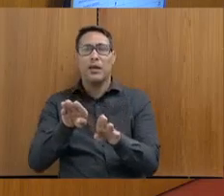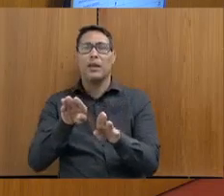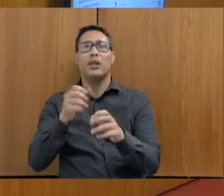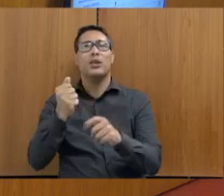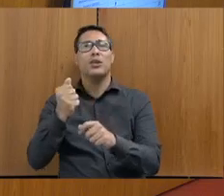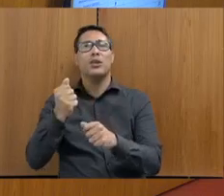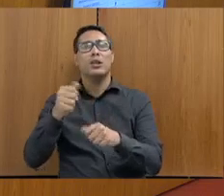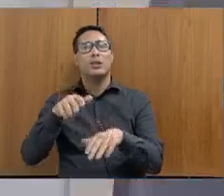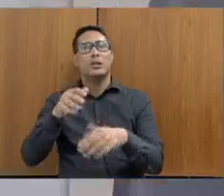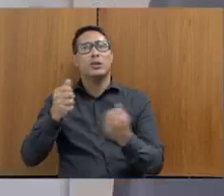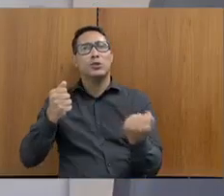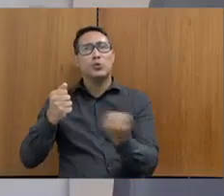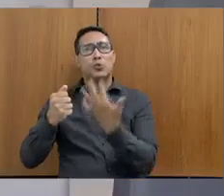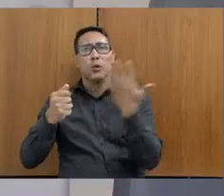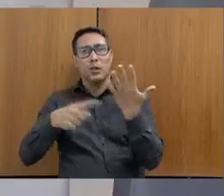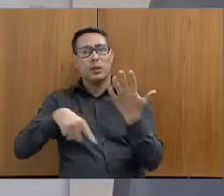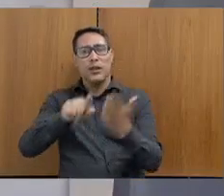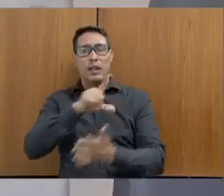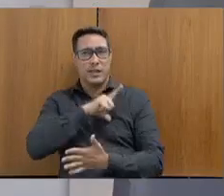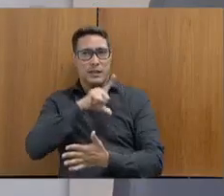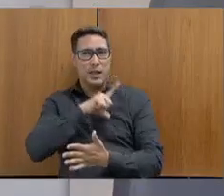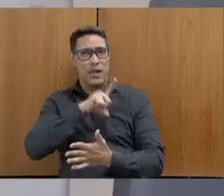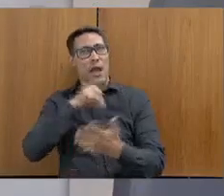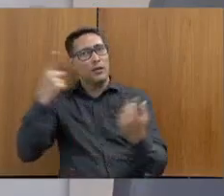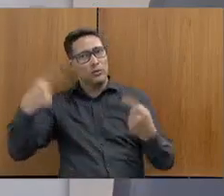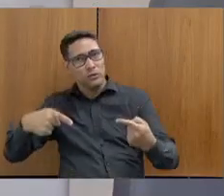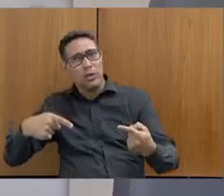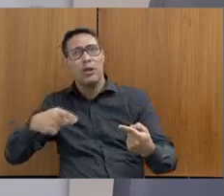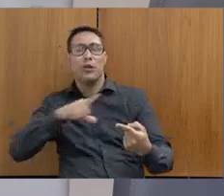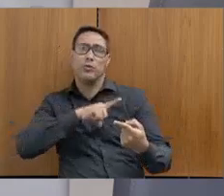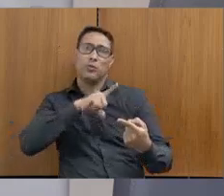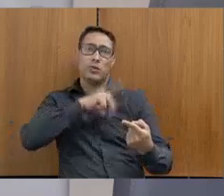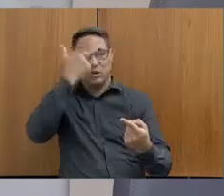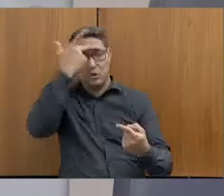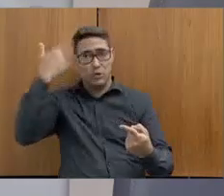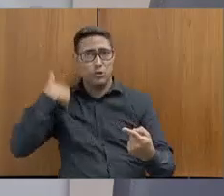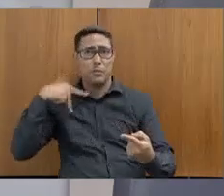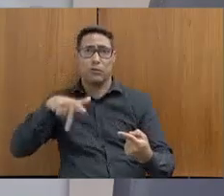de ações de superiores, por exemplo.